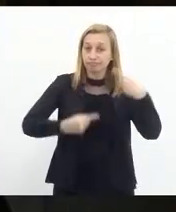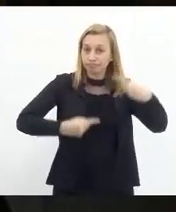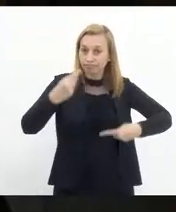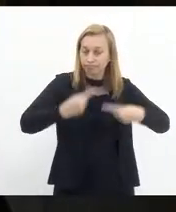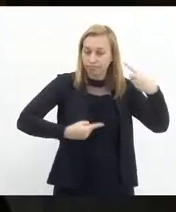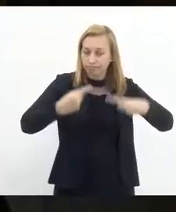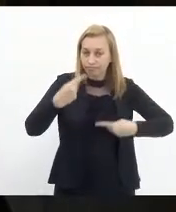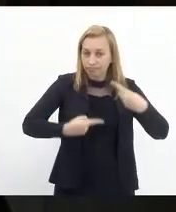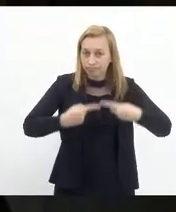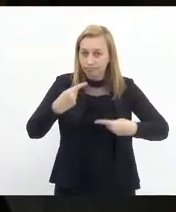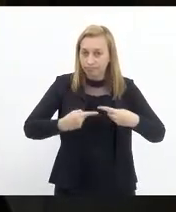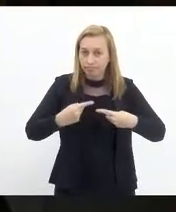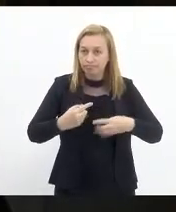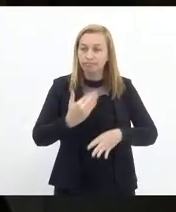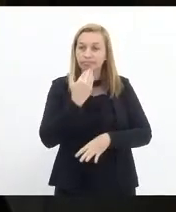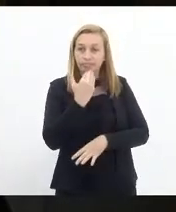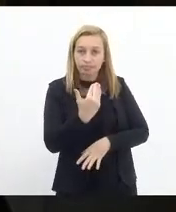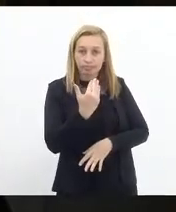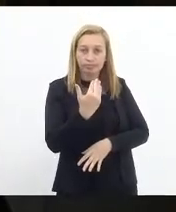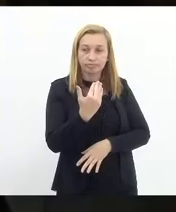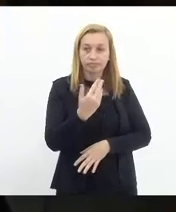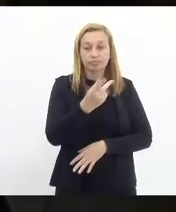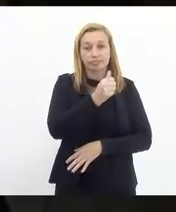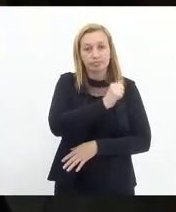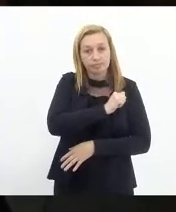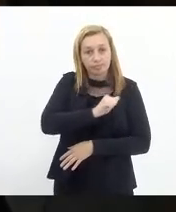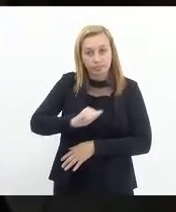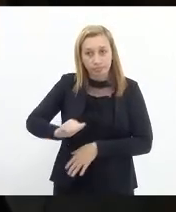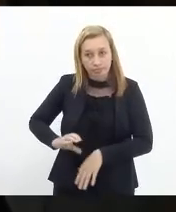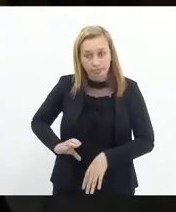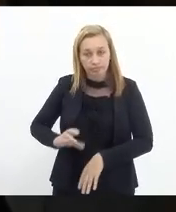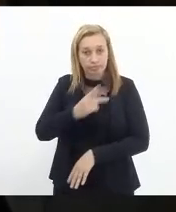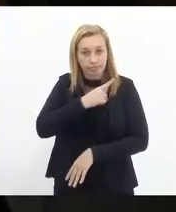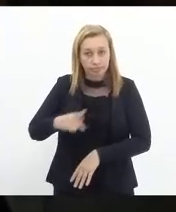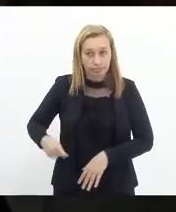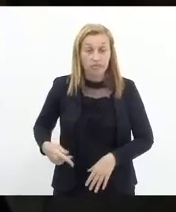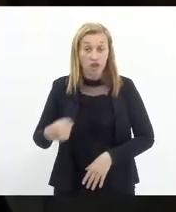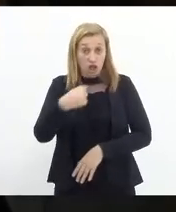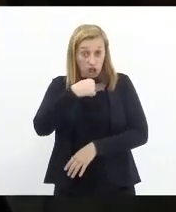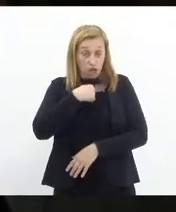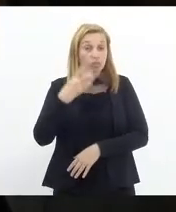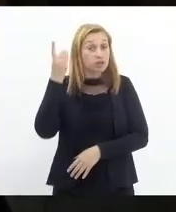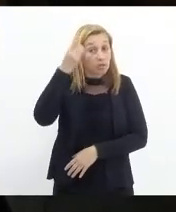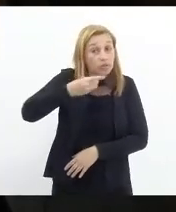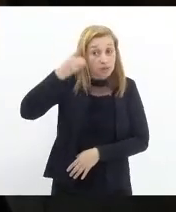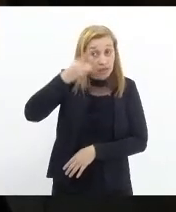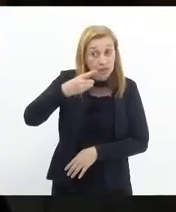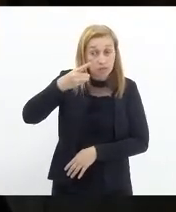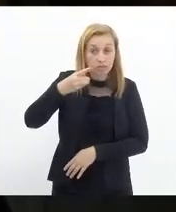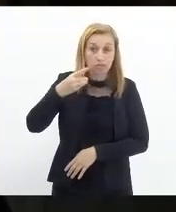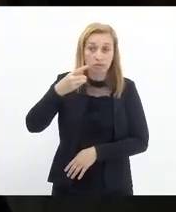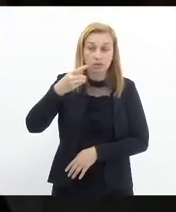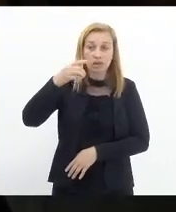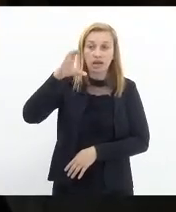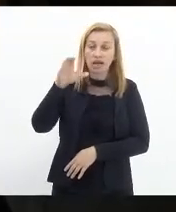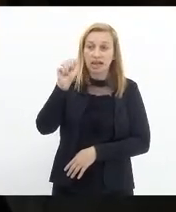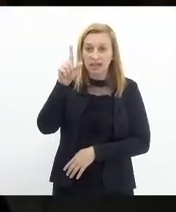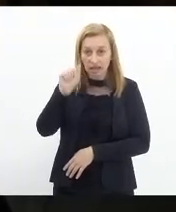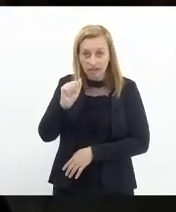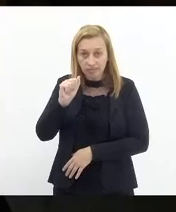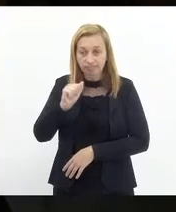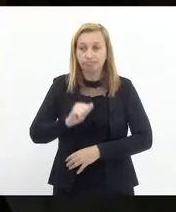sugerida pelo presidente André Siliano, que eu e o deputado Márcio Canella